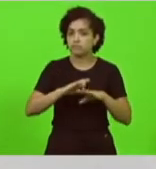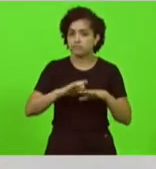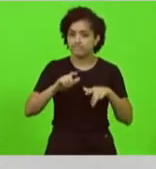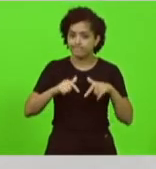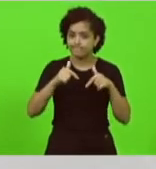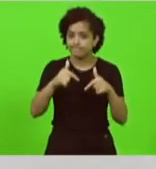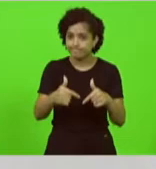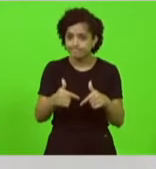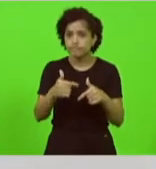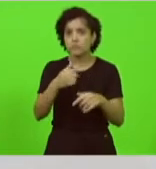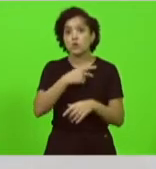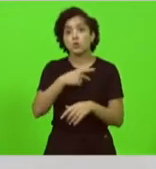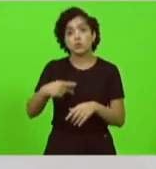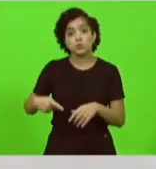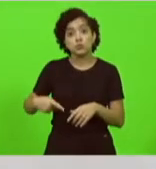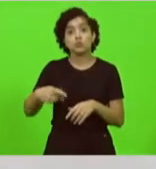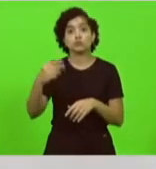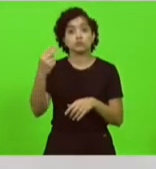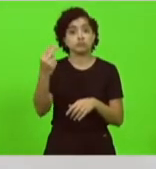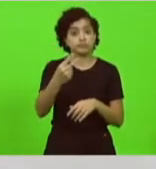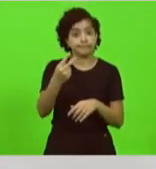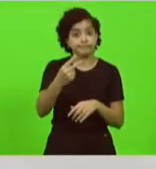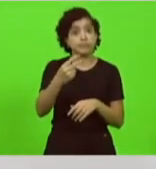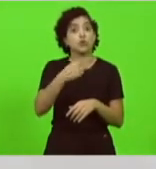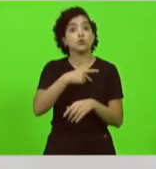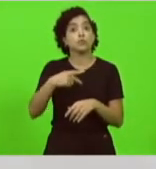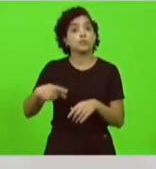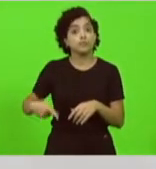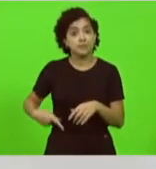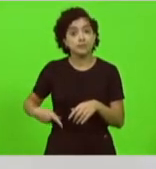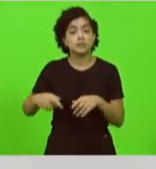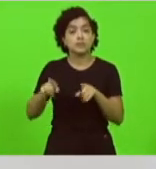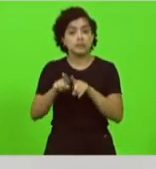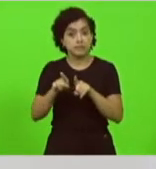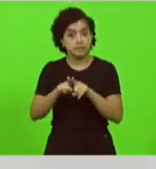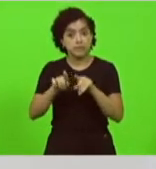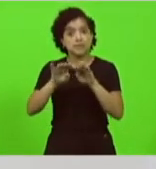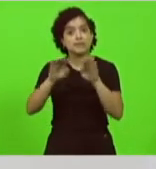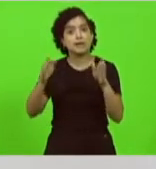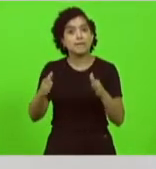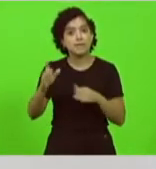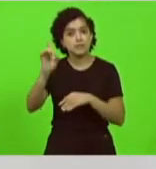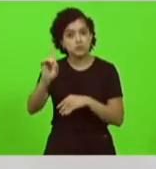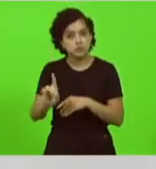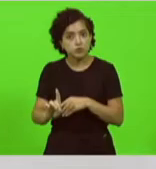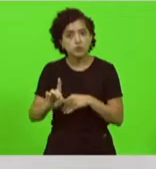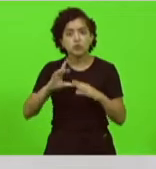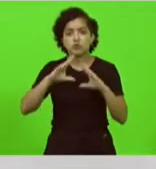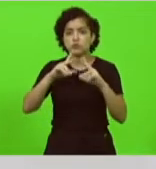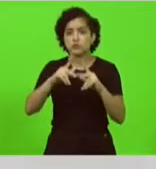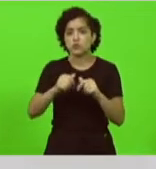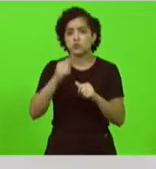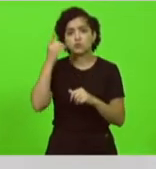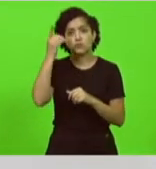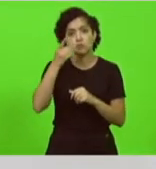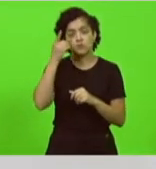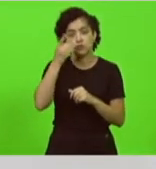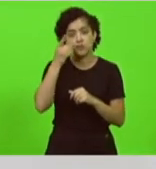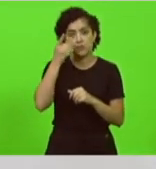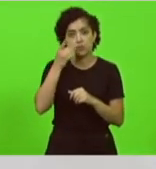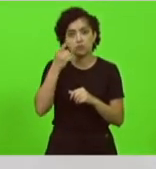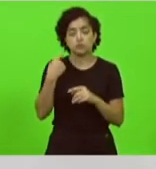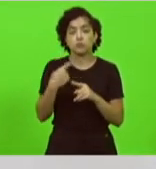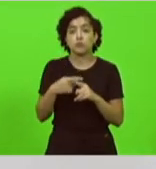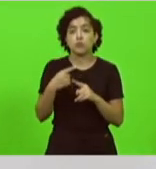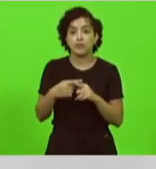atitude do vice-presidente demanda a atitude do presidente demanda a atitude da mesa diretora e de todos os deputados que aqui estão porque